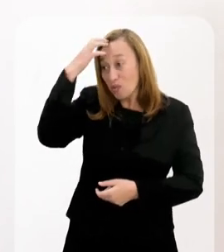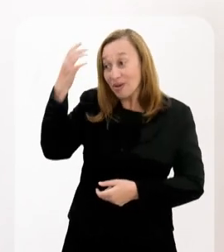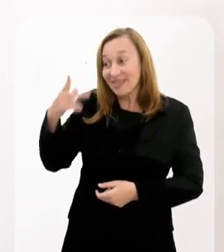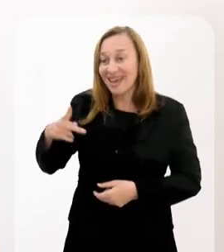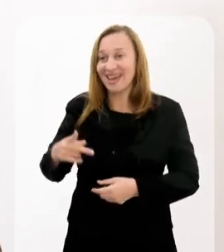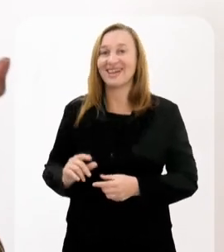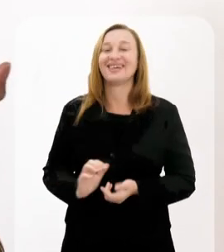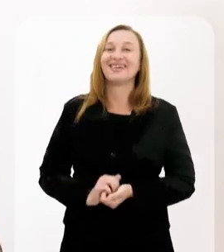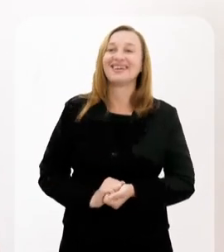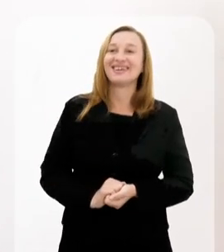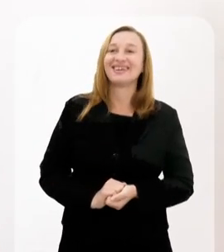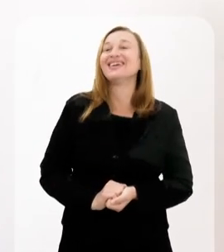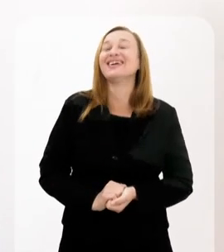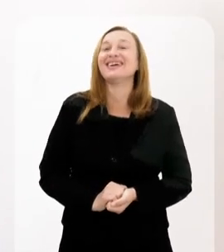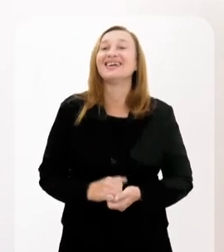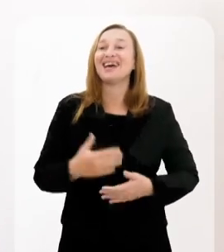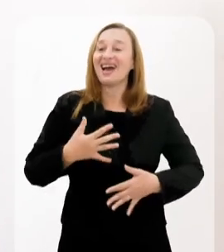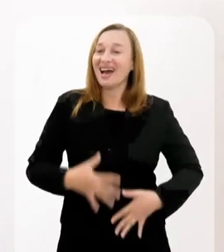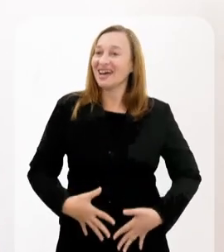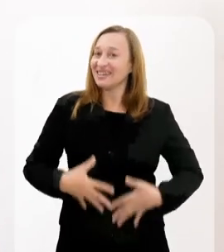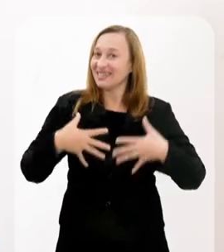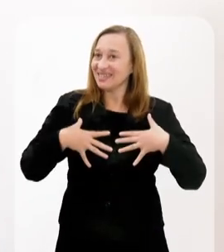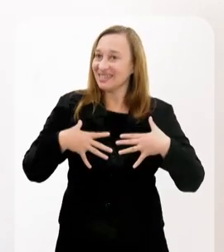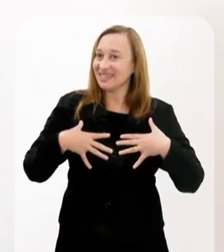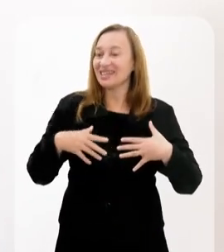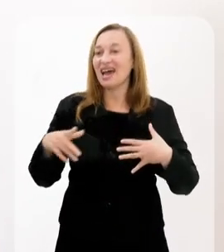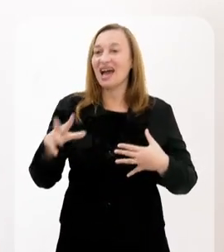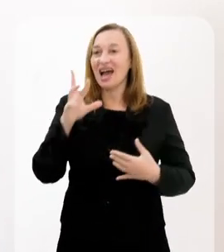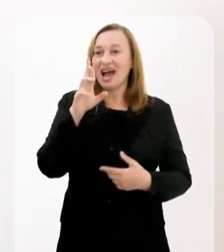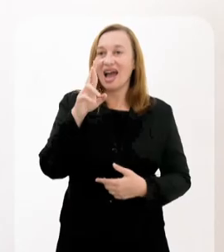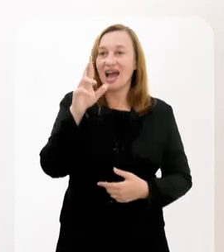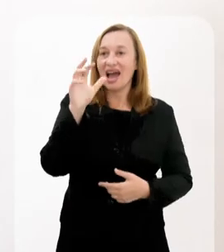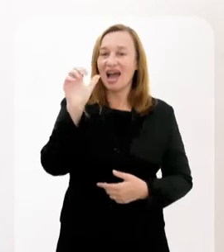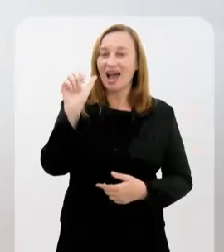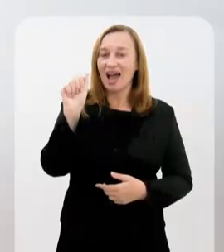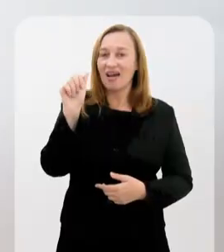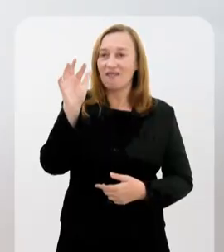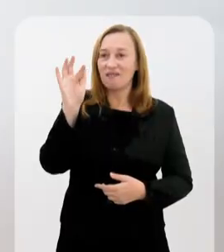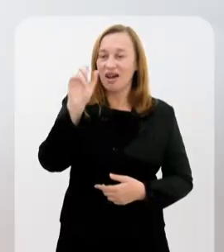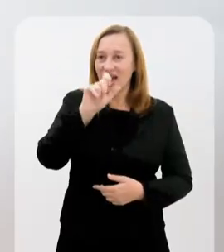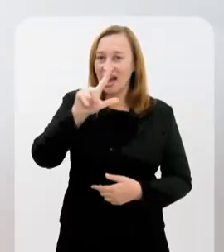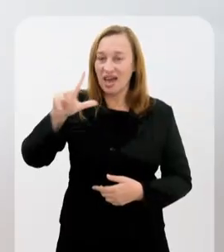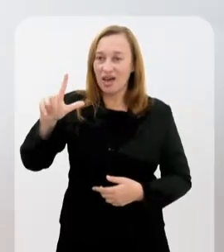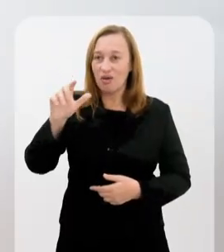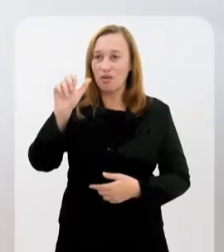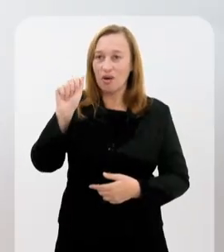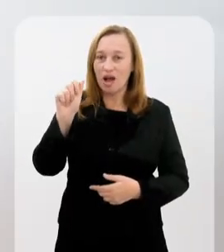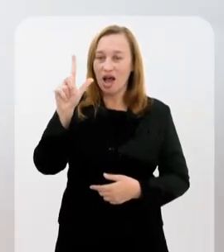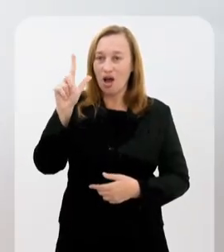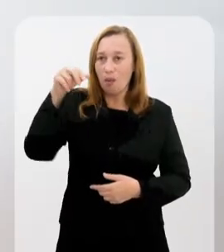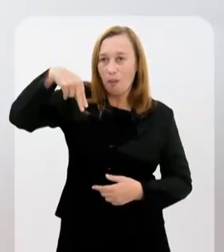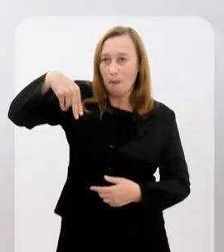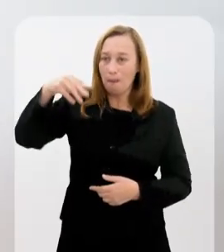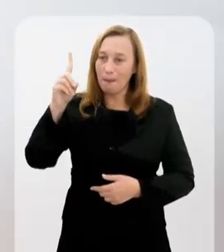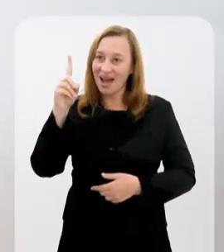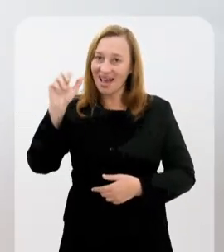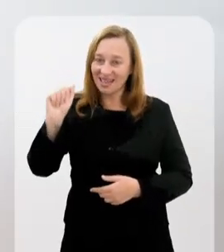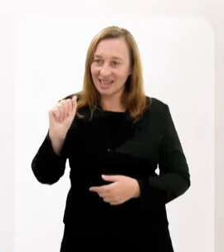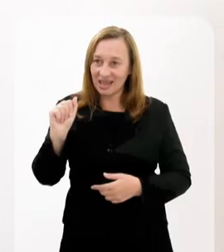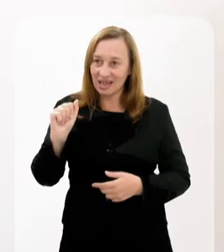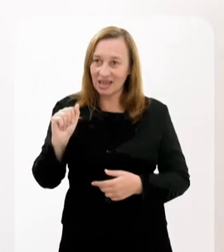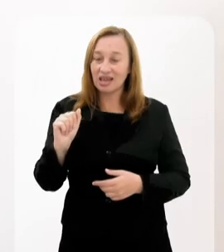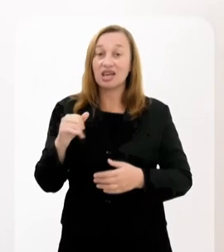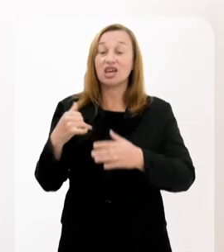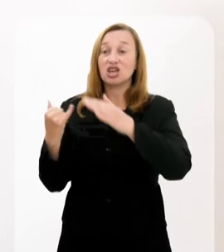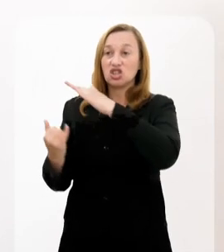Estou recebendo, tenho a honra de receber aqui, Rafael Almada, reitor do Instituto Federal